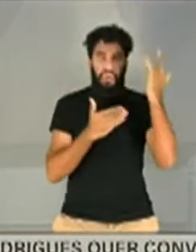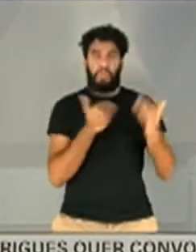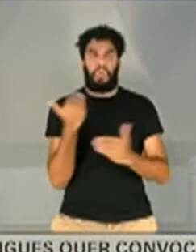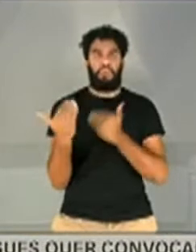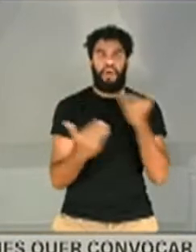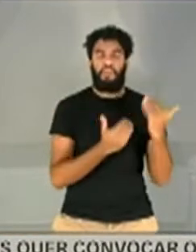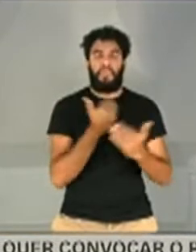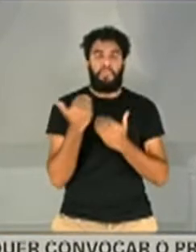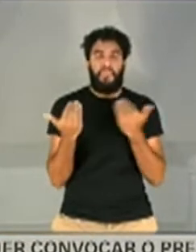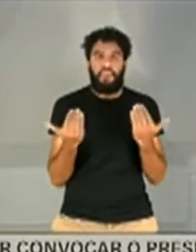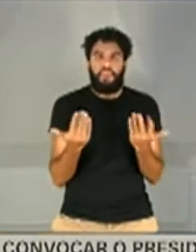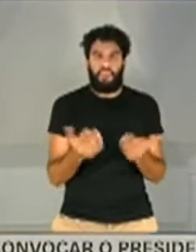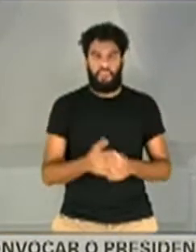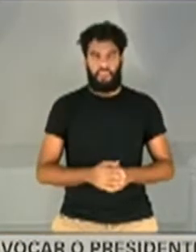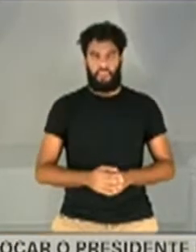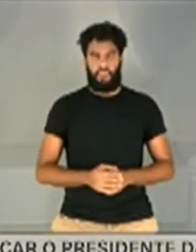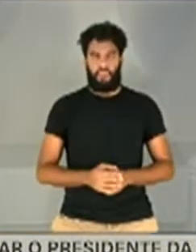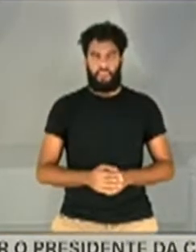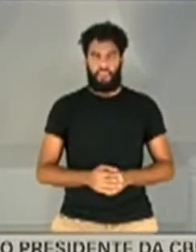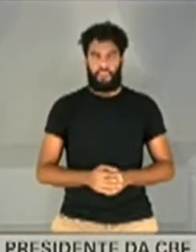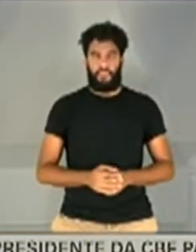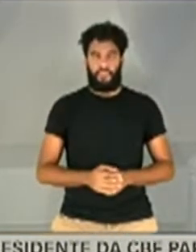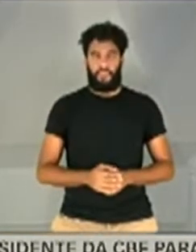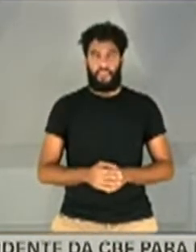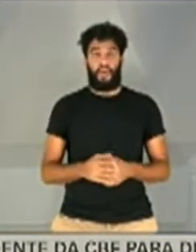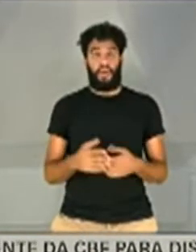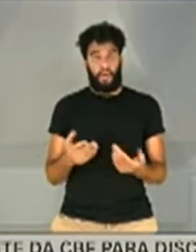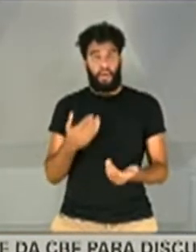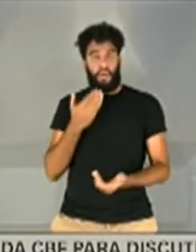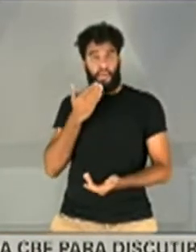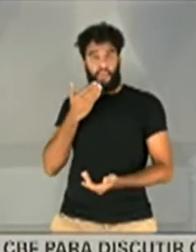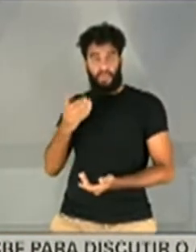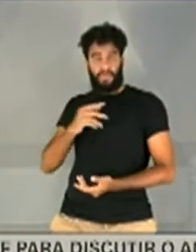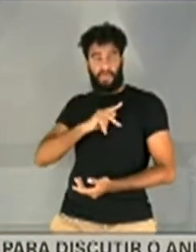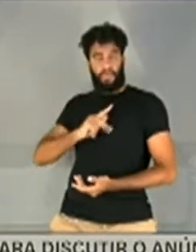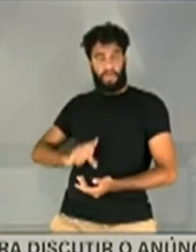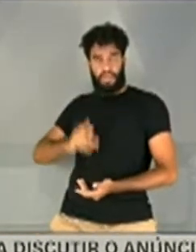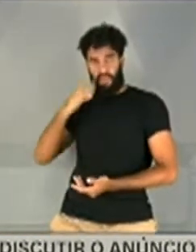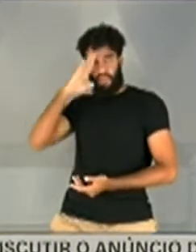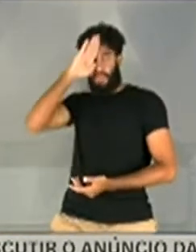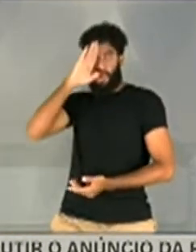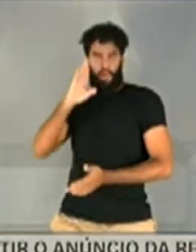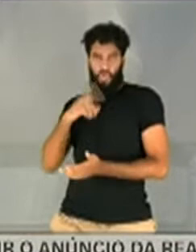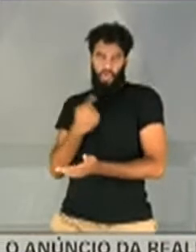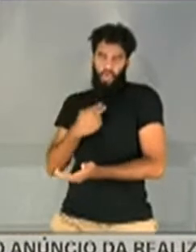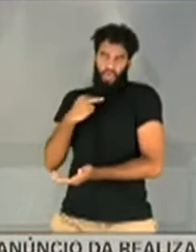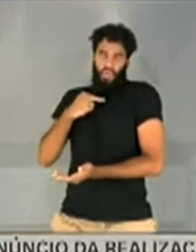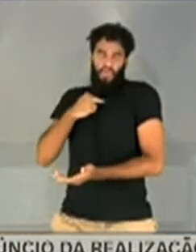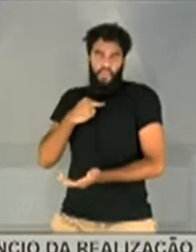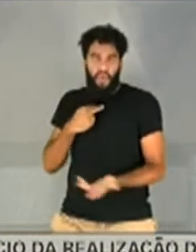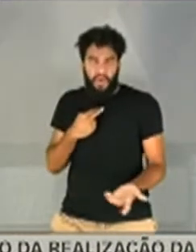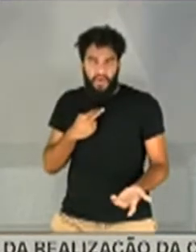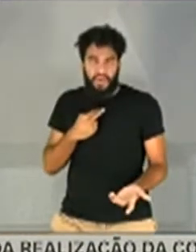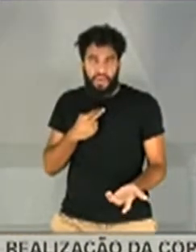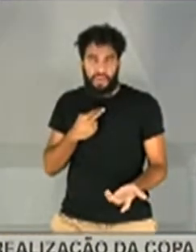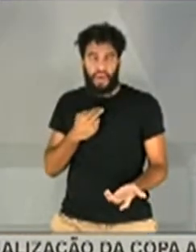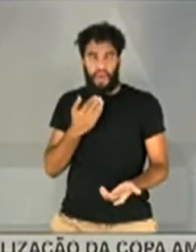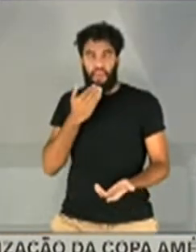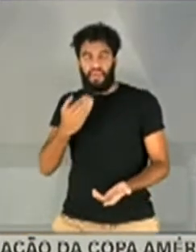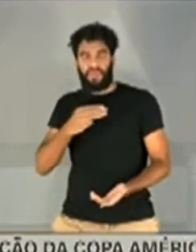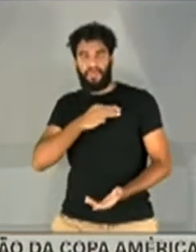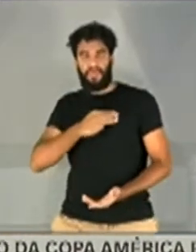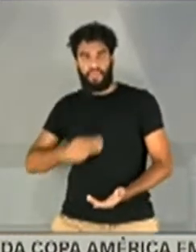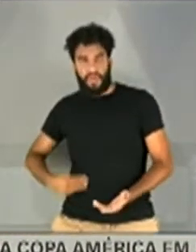Já que nós não podemos fazer um apelo ao presidente da República, já que nós não podemos fazer um apelo ao ministro da